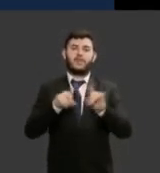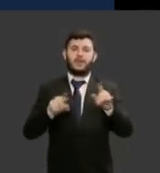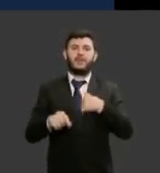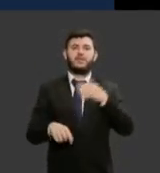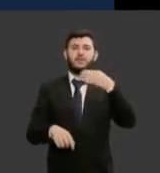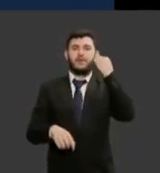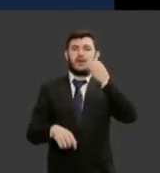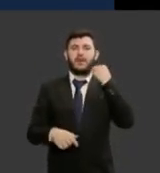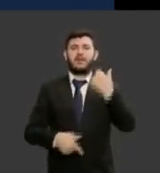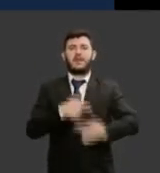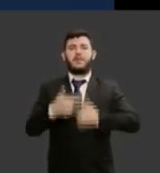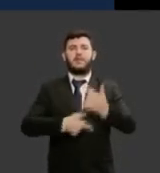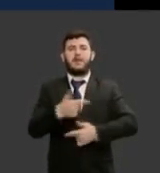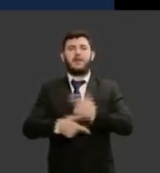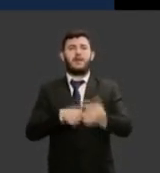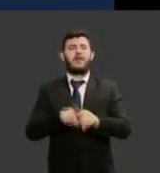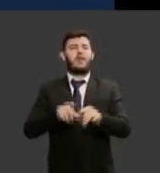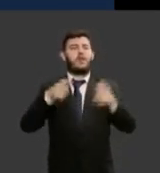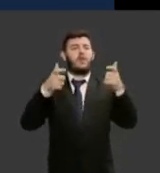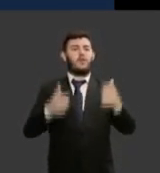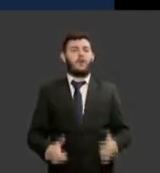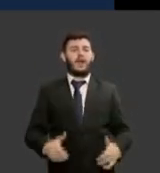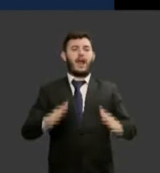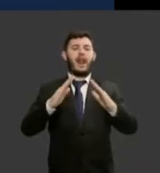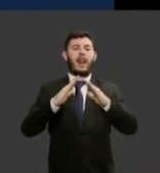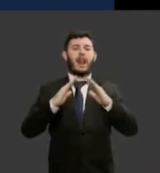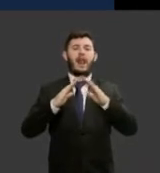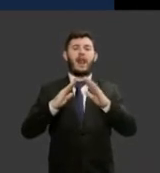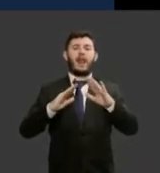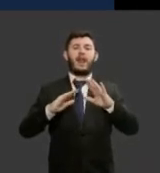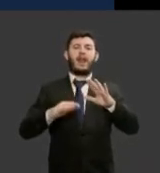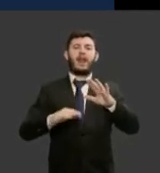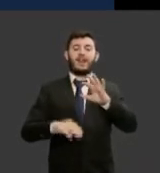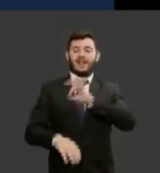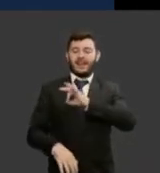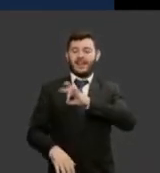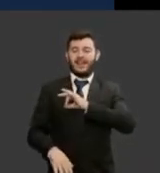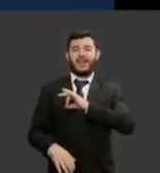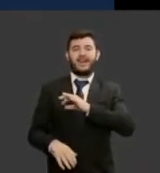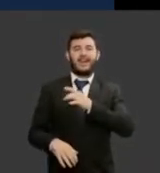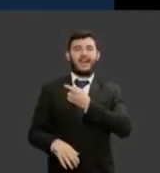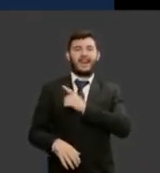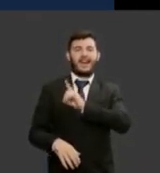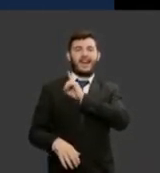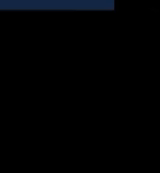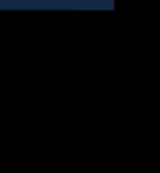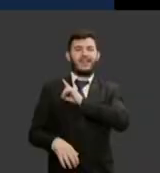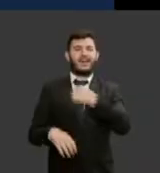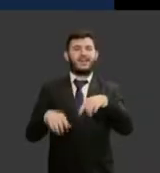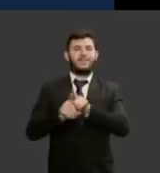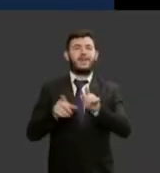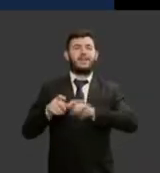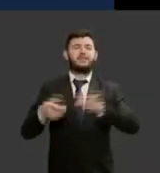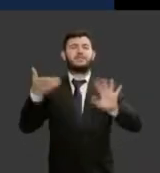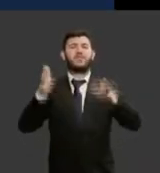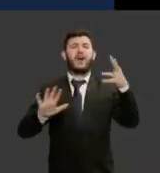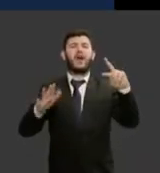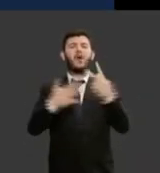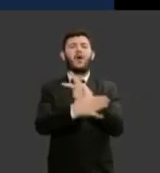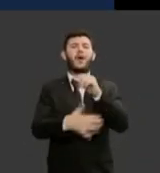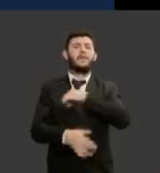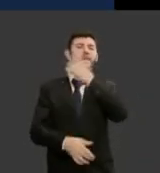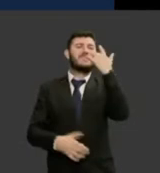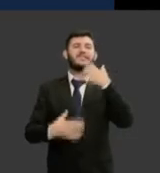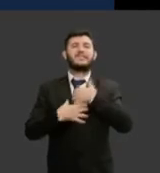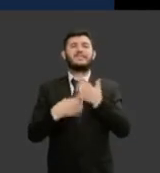delegacias em tempos já passados em situações que pessoas se sentiam mais à vontade em conversar com